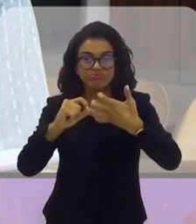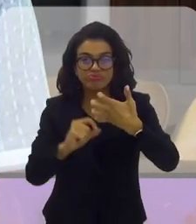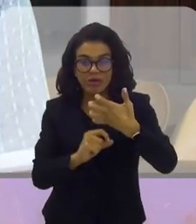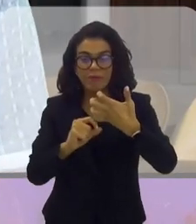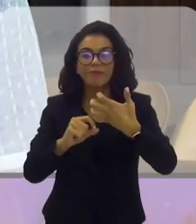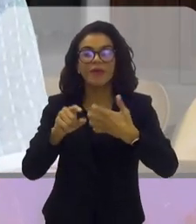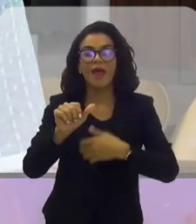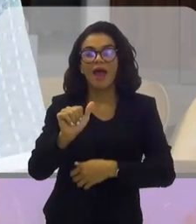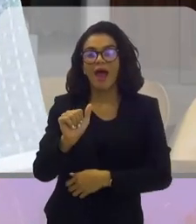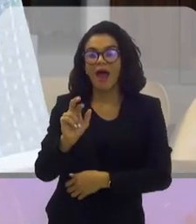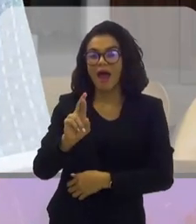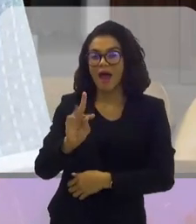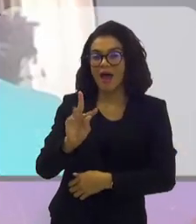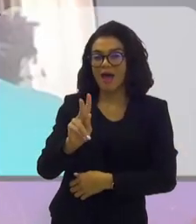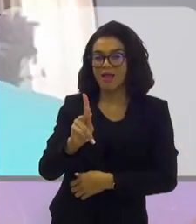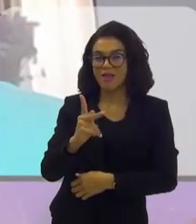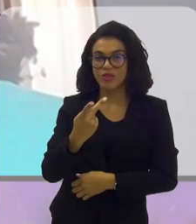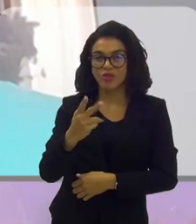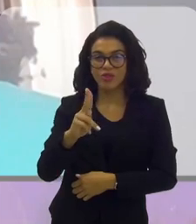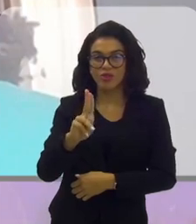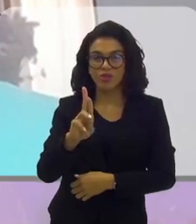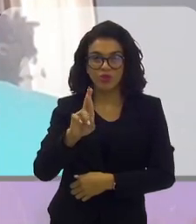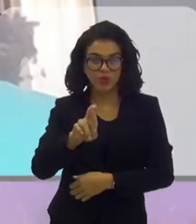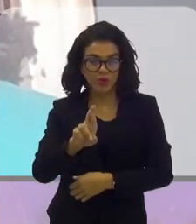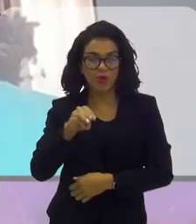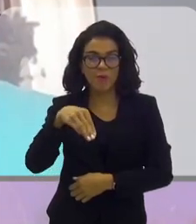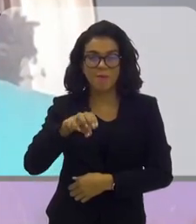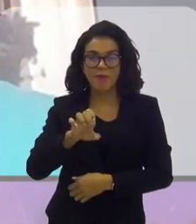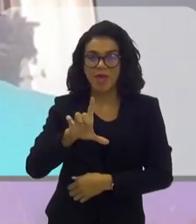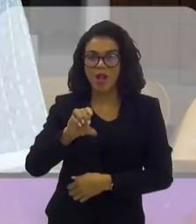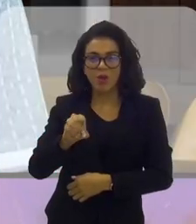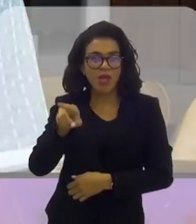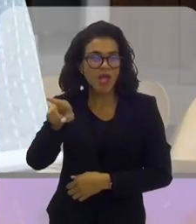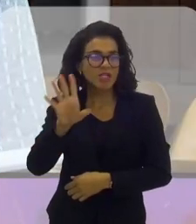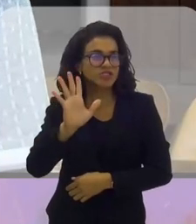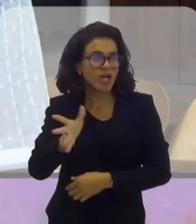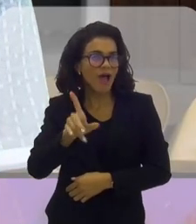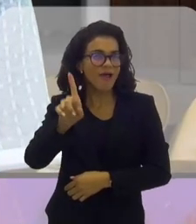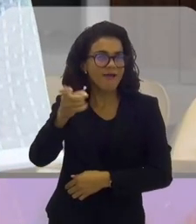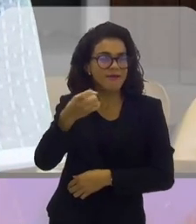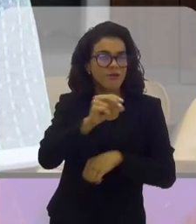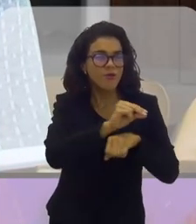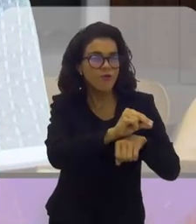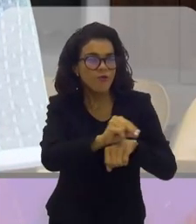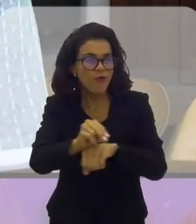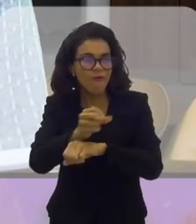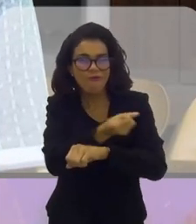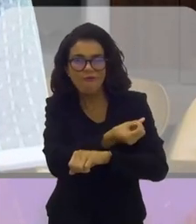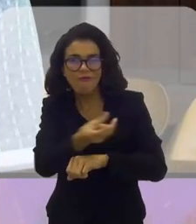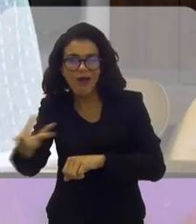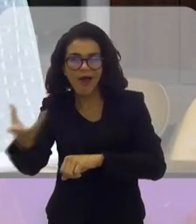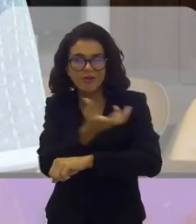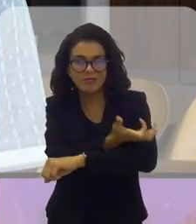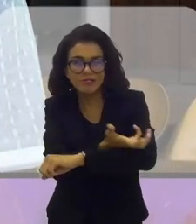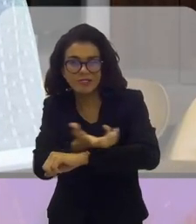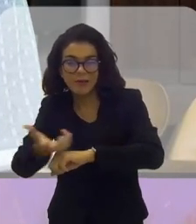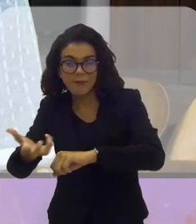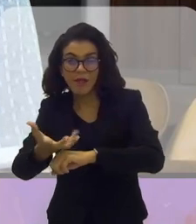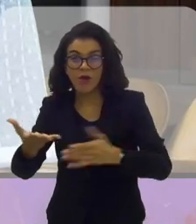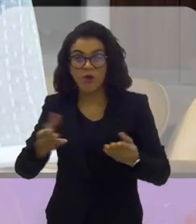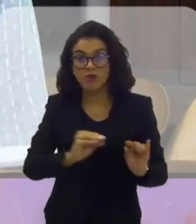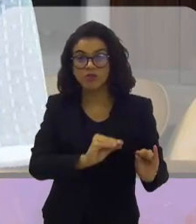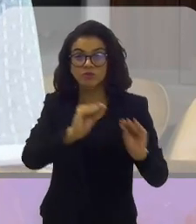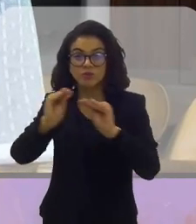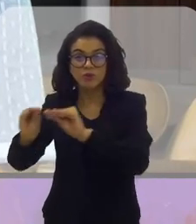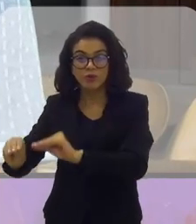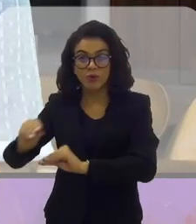é o Arthur Melo, que é engenheiro agrônomo, cuidou de vários gramados aqui no Brasil e vive em Portugal há